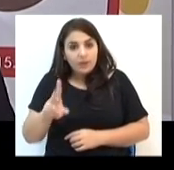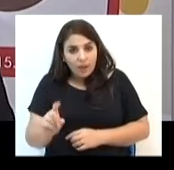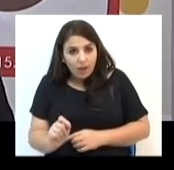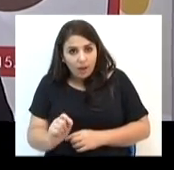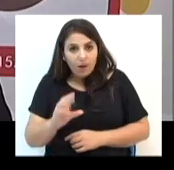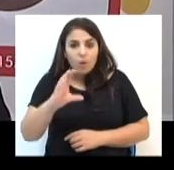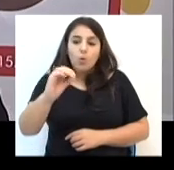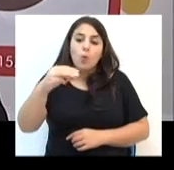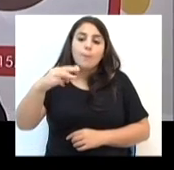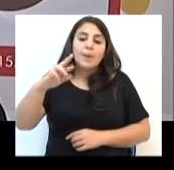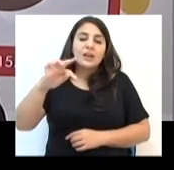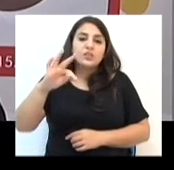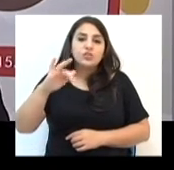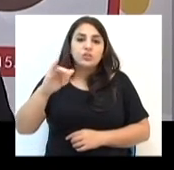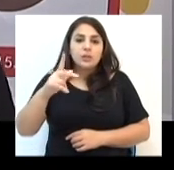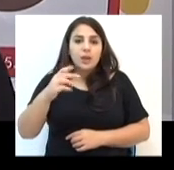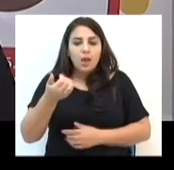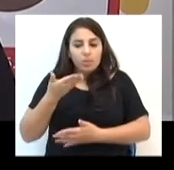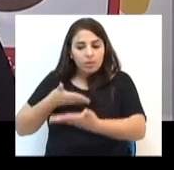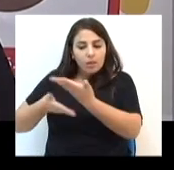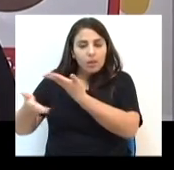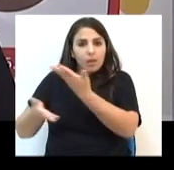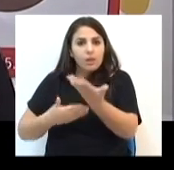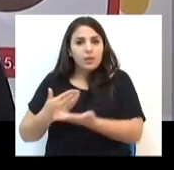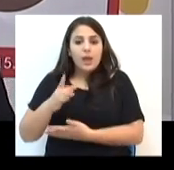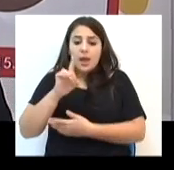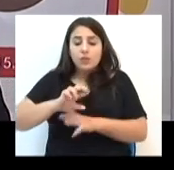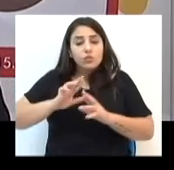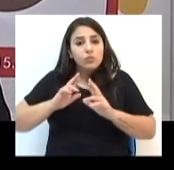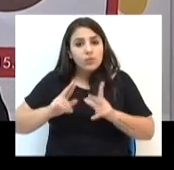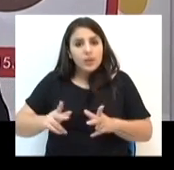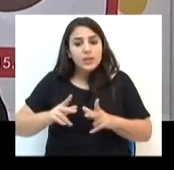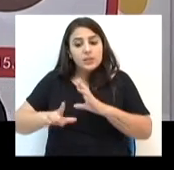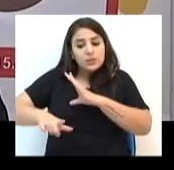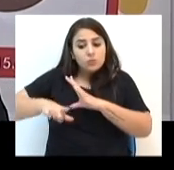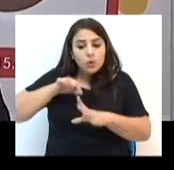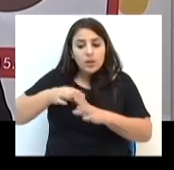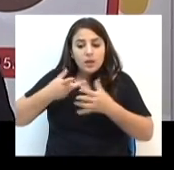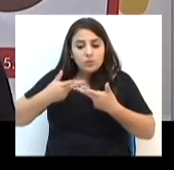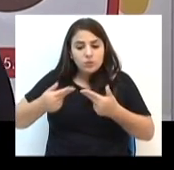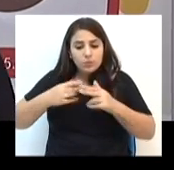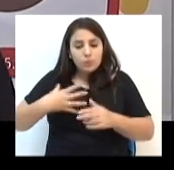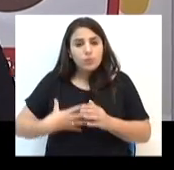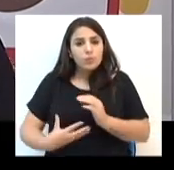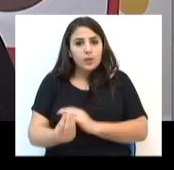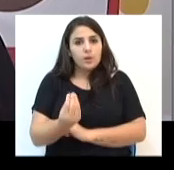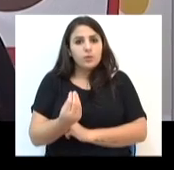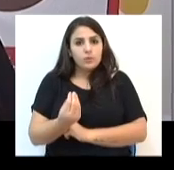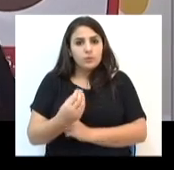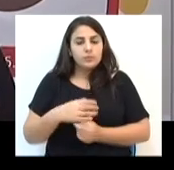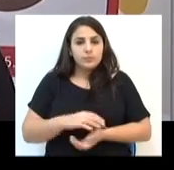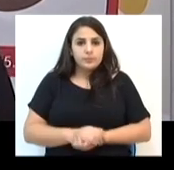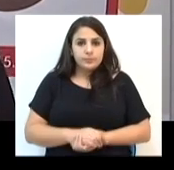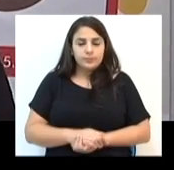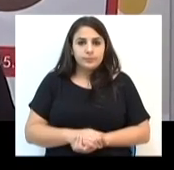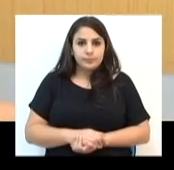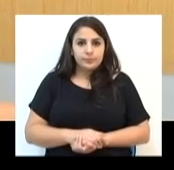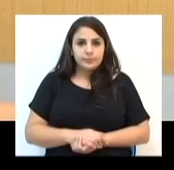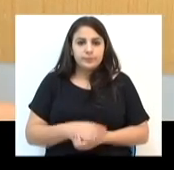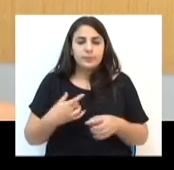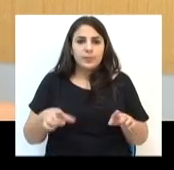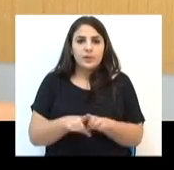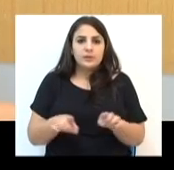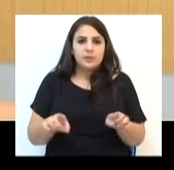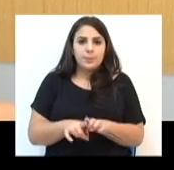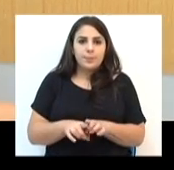Isso é muito importante que se compreenda. Sem dúvida nenhuma, é uma alteração positiva para a família como um todo, mas em especial para a criança e o adolescente.